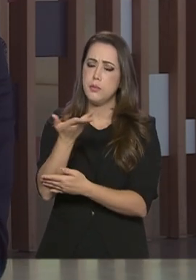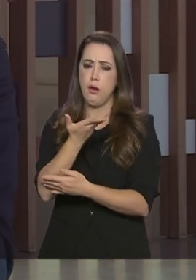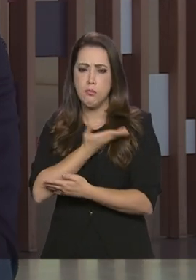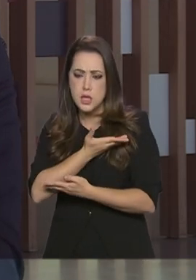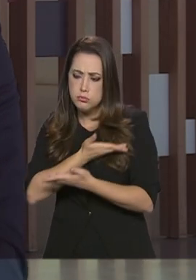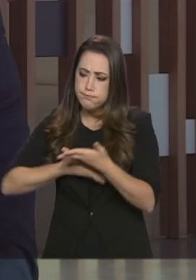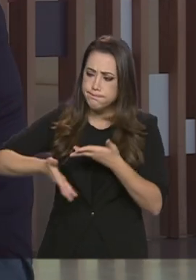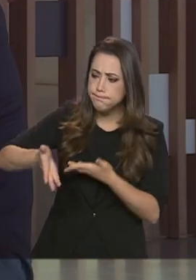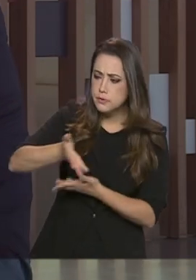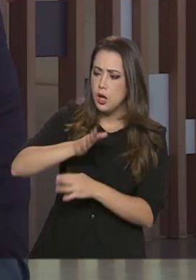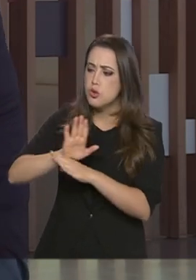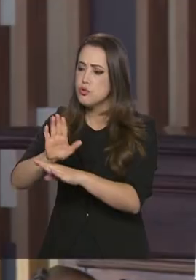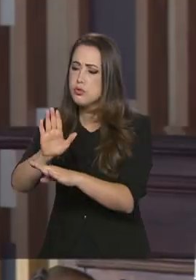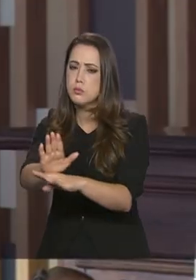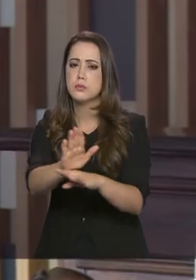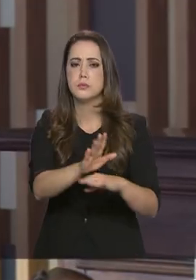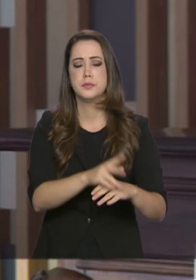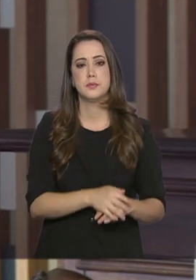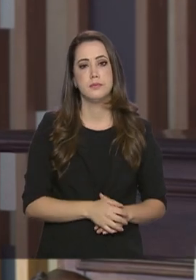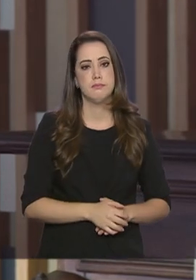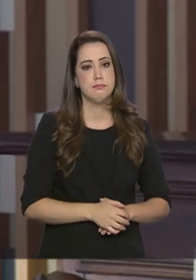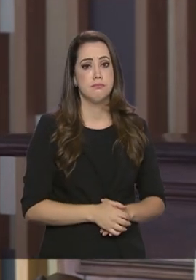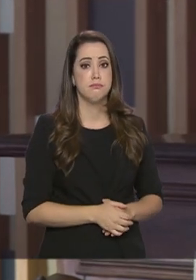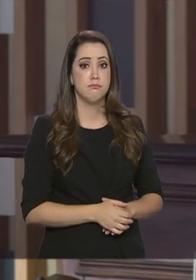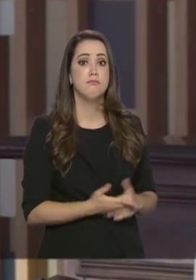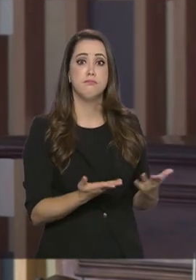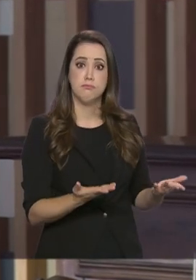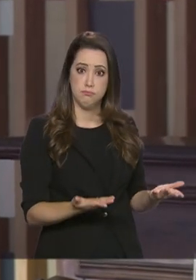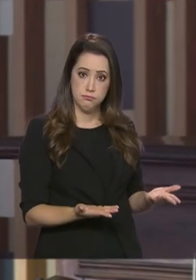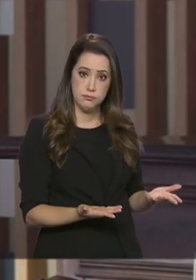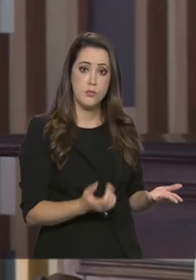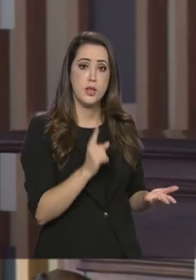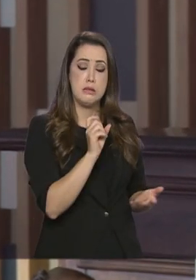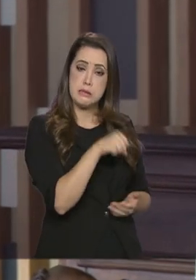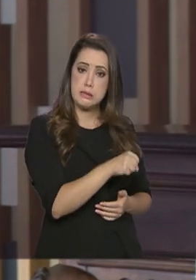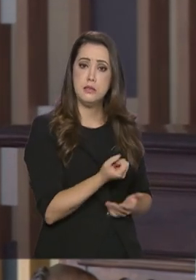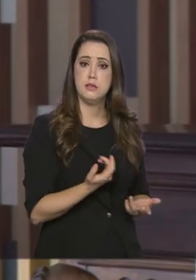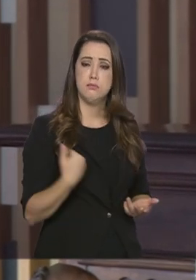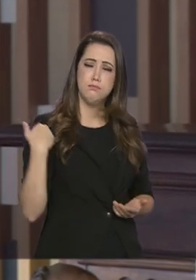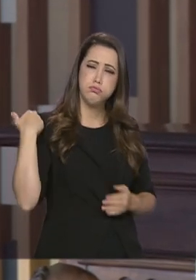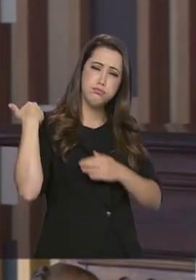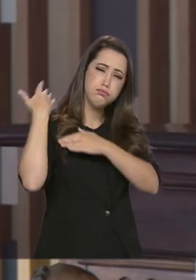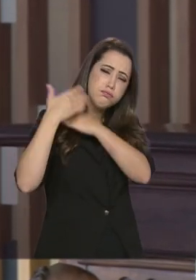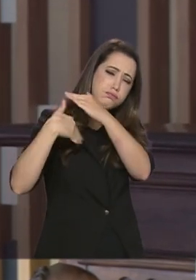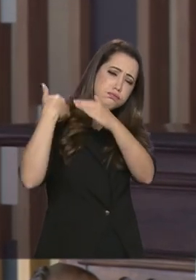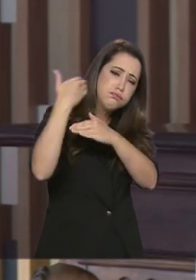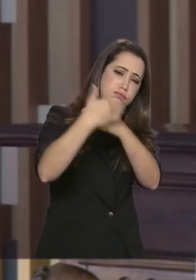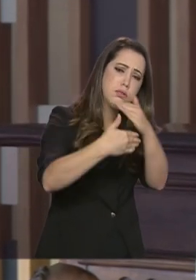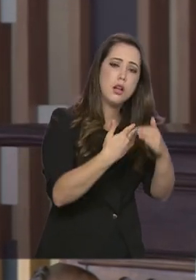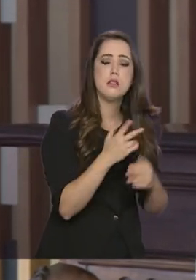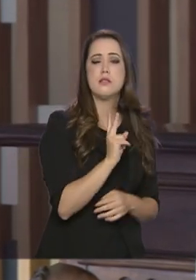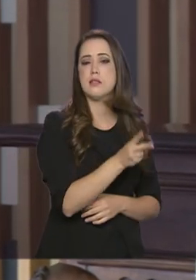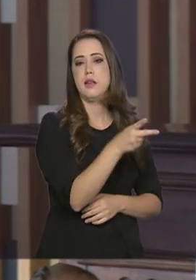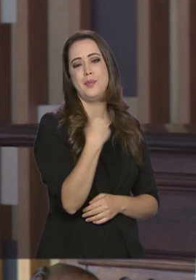o Brasil sempre estabeleceu com as outras nações? Sem menor dúvida, isso é uma tradição muito grande, muito importante para nós, de